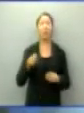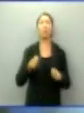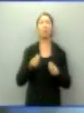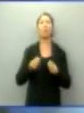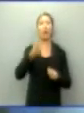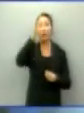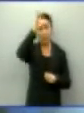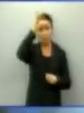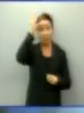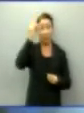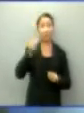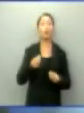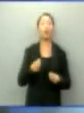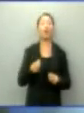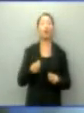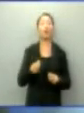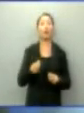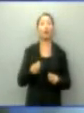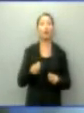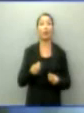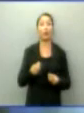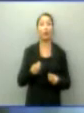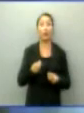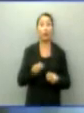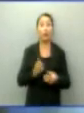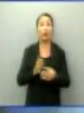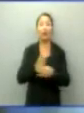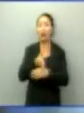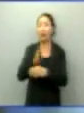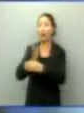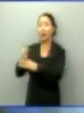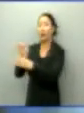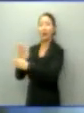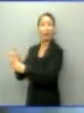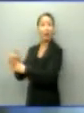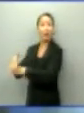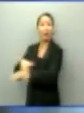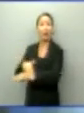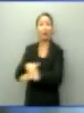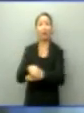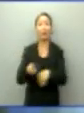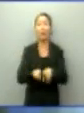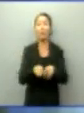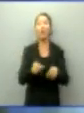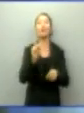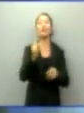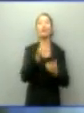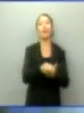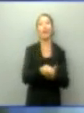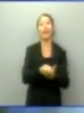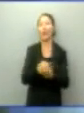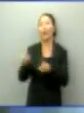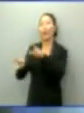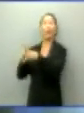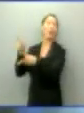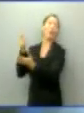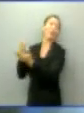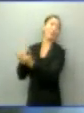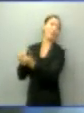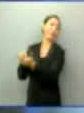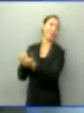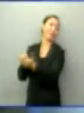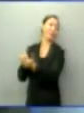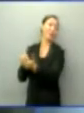de Mato Grosso tem entrado ali com o serviço, com os investimentos, e só sobra para o contribuinte pagar a conta. Somos contra, somos